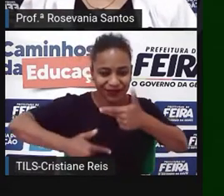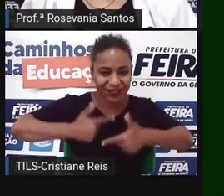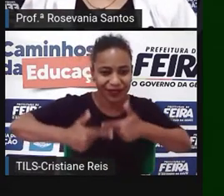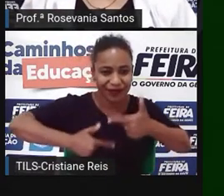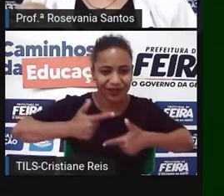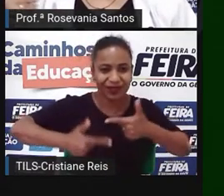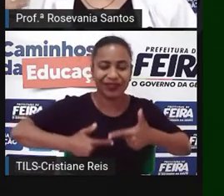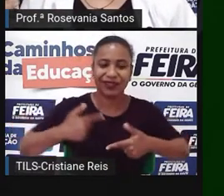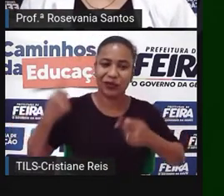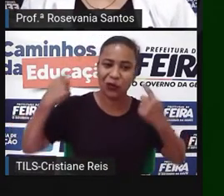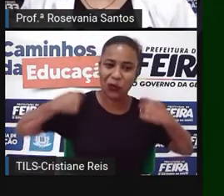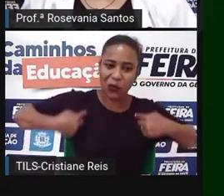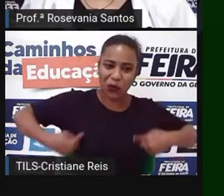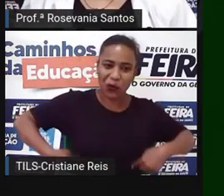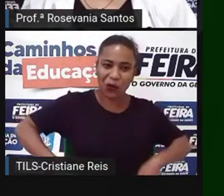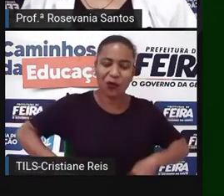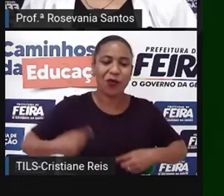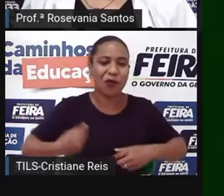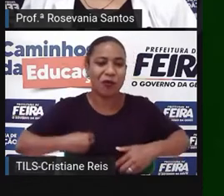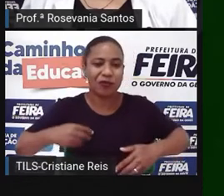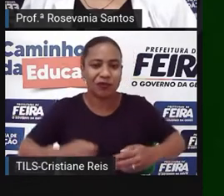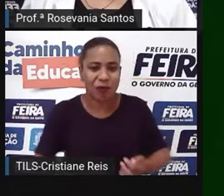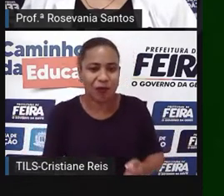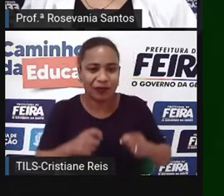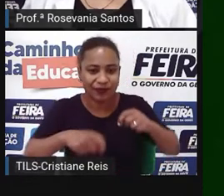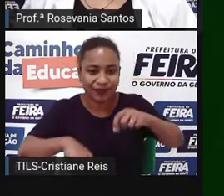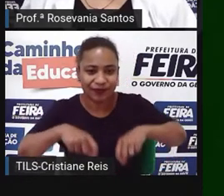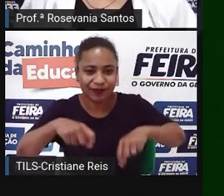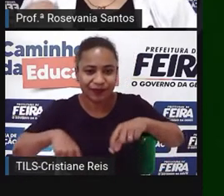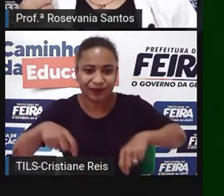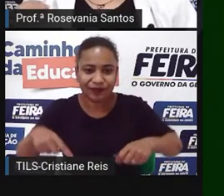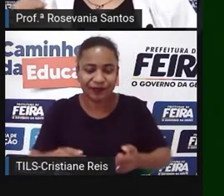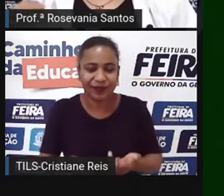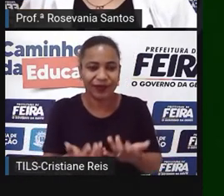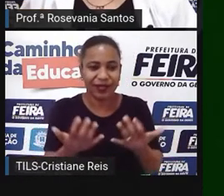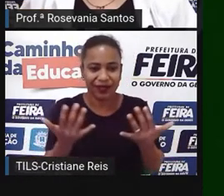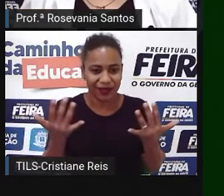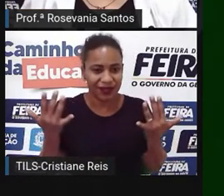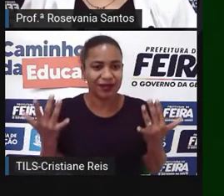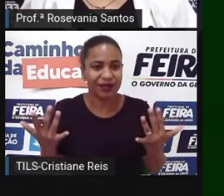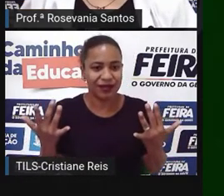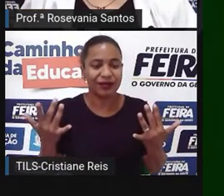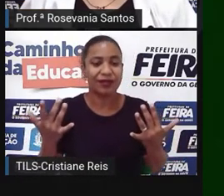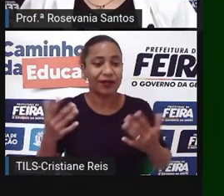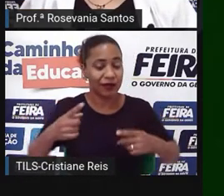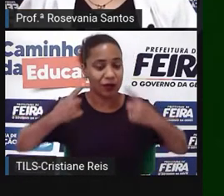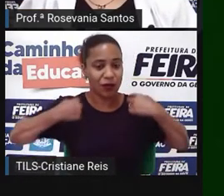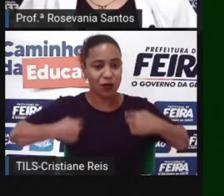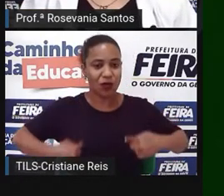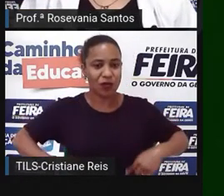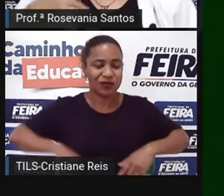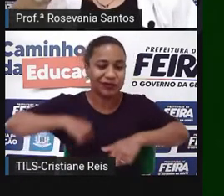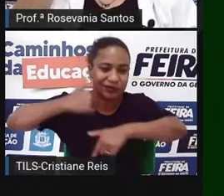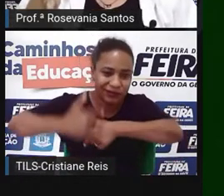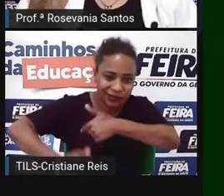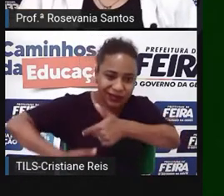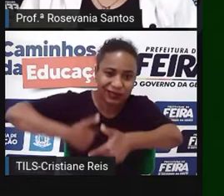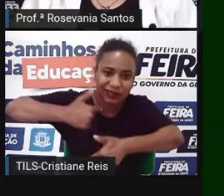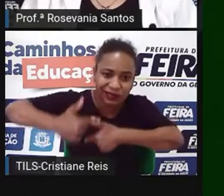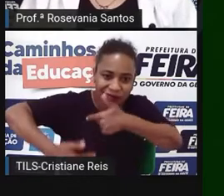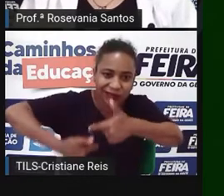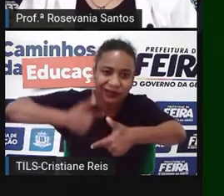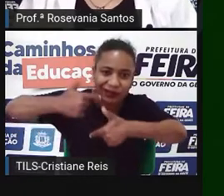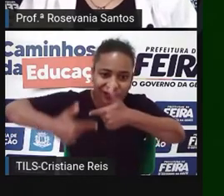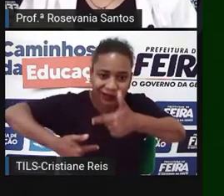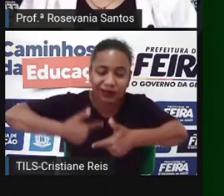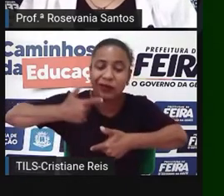o plantio, para a colheita, né? Aqui já, né? No espaço da colheita. Vocês vão vendo aí, percebe que gera também